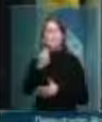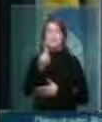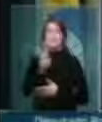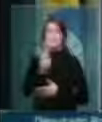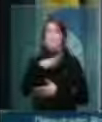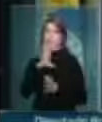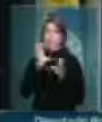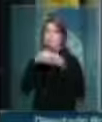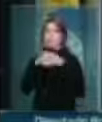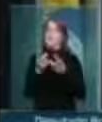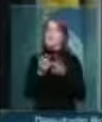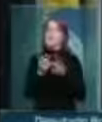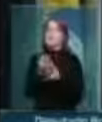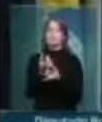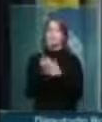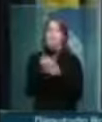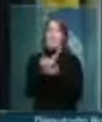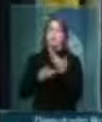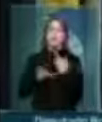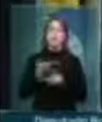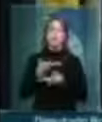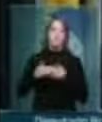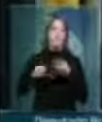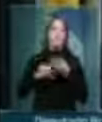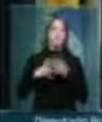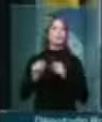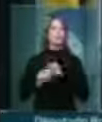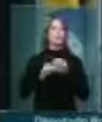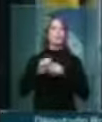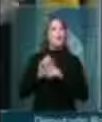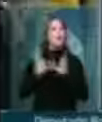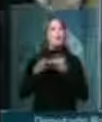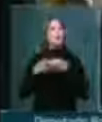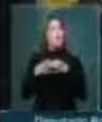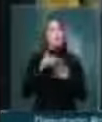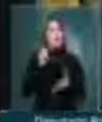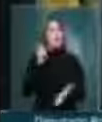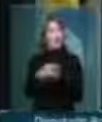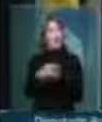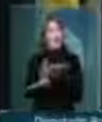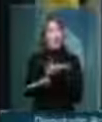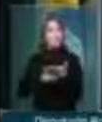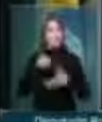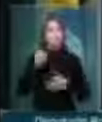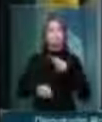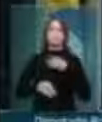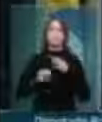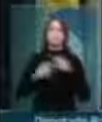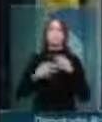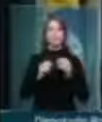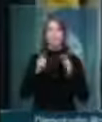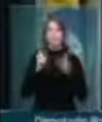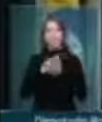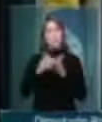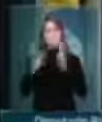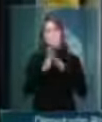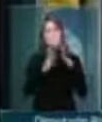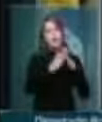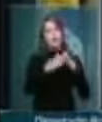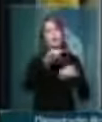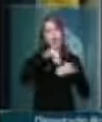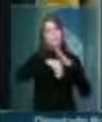em esquemas de lavagem de dinheiro, em esquemas de compra indevida de imóveis, de